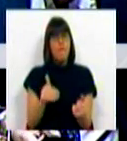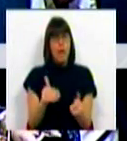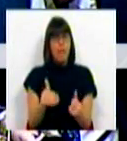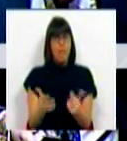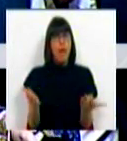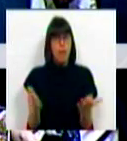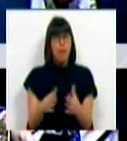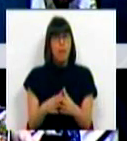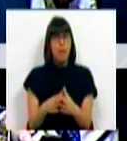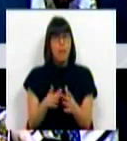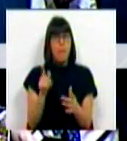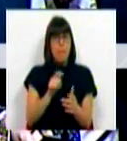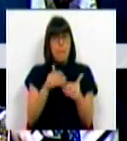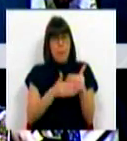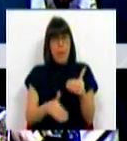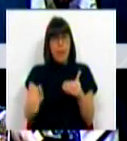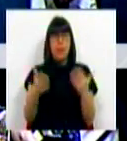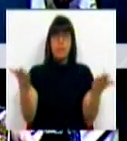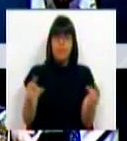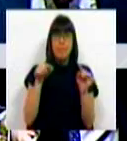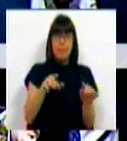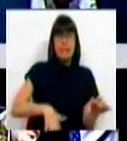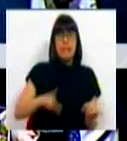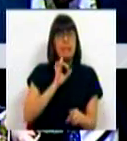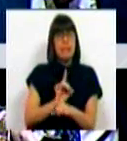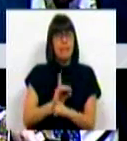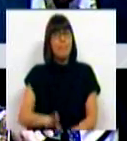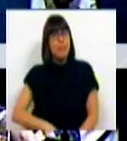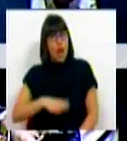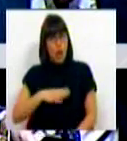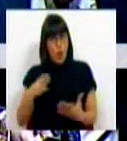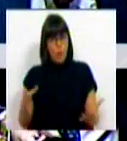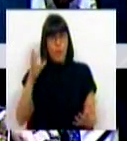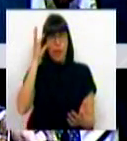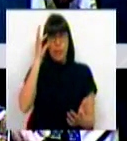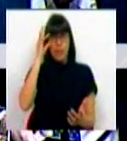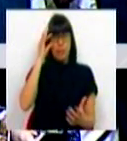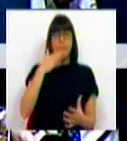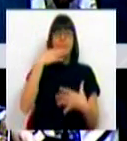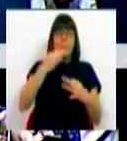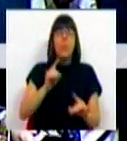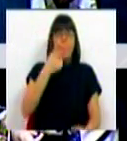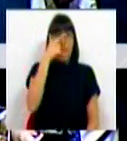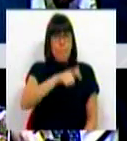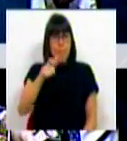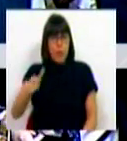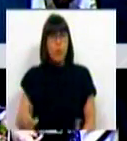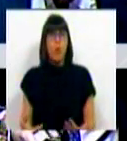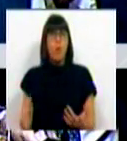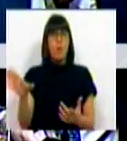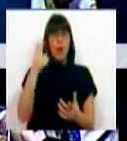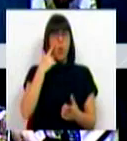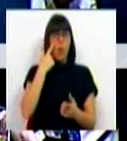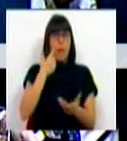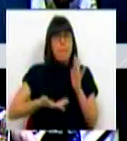nos próximos meses. É, por isso, neste clima de confiança, acreditando nas pessoas, partilhando mais